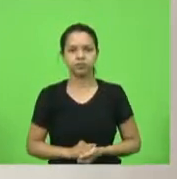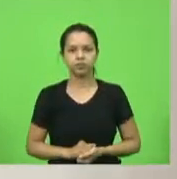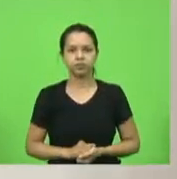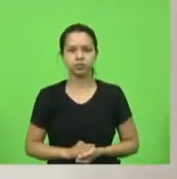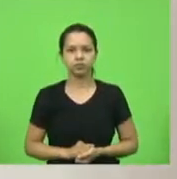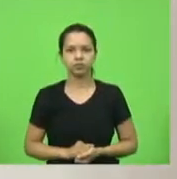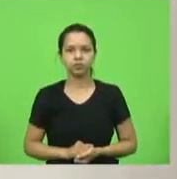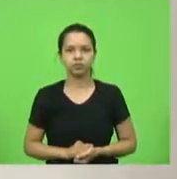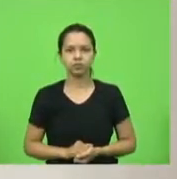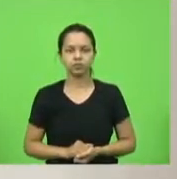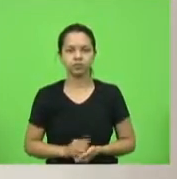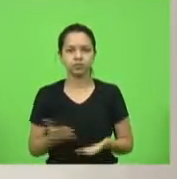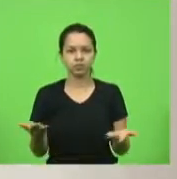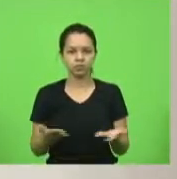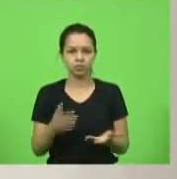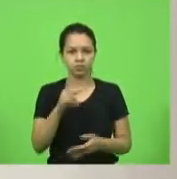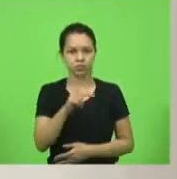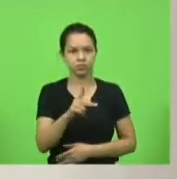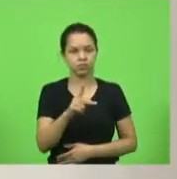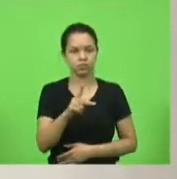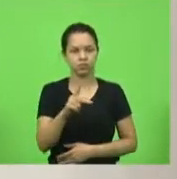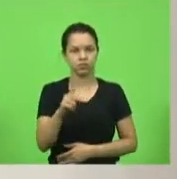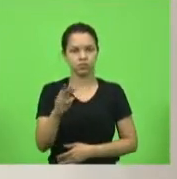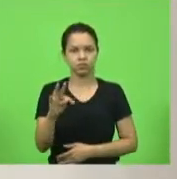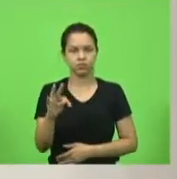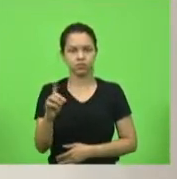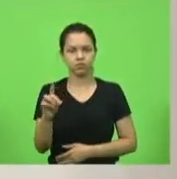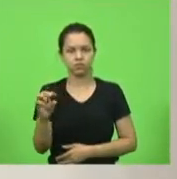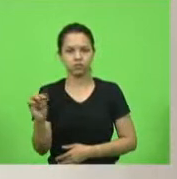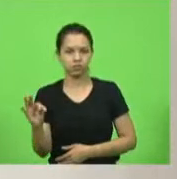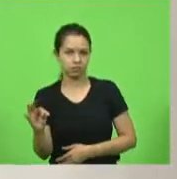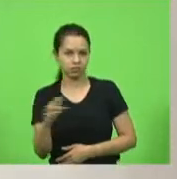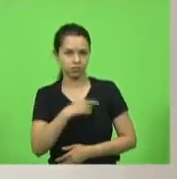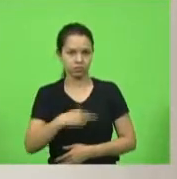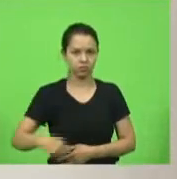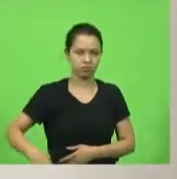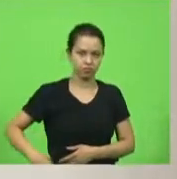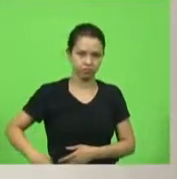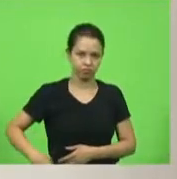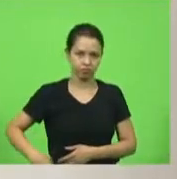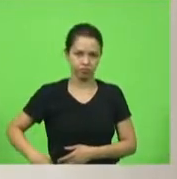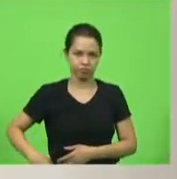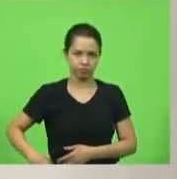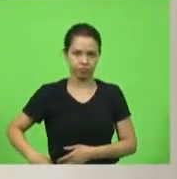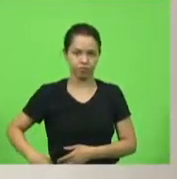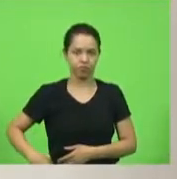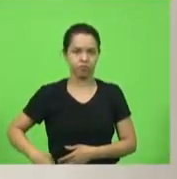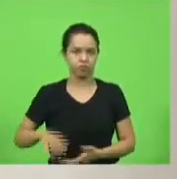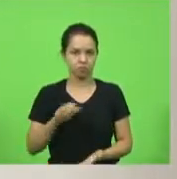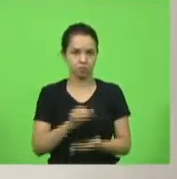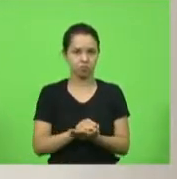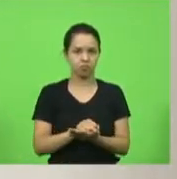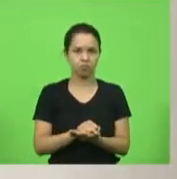bloco PDT PSDB republicanos por 7 minutos e 30 segundos alguém inscrito